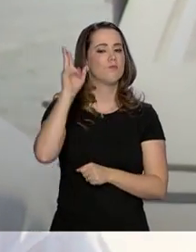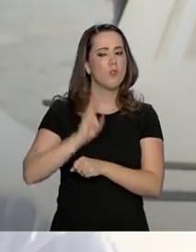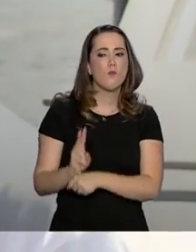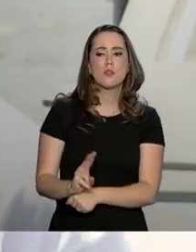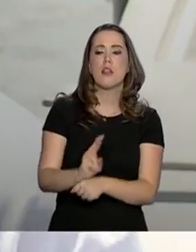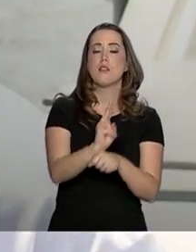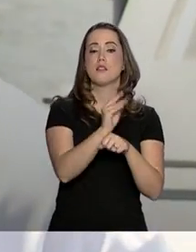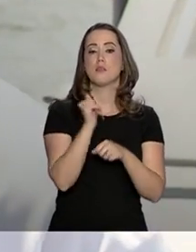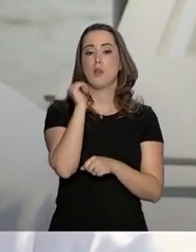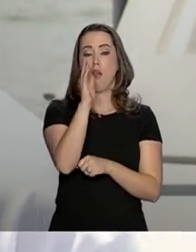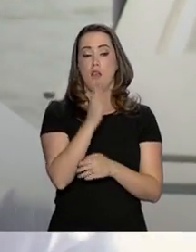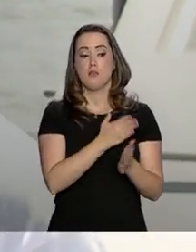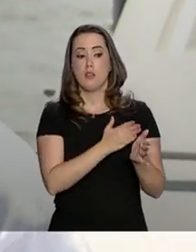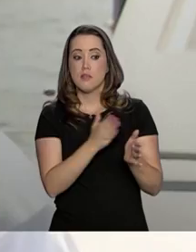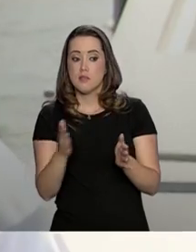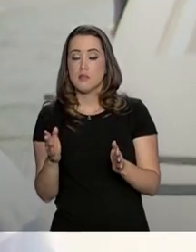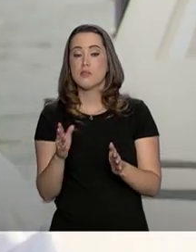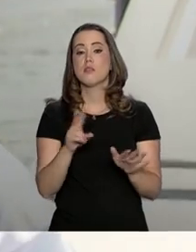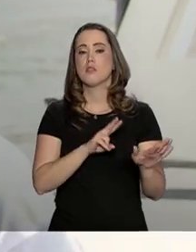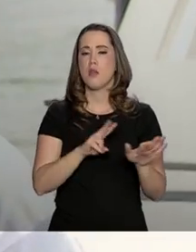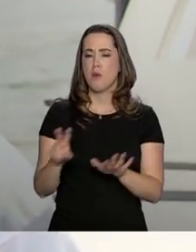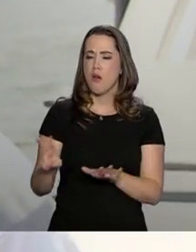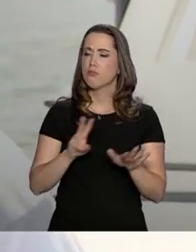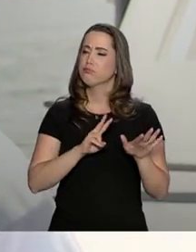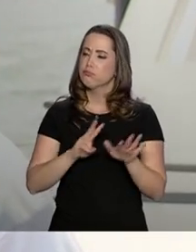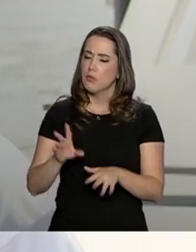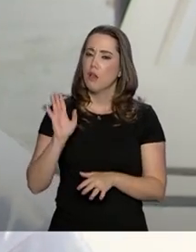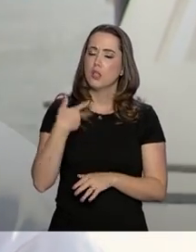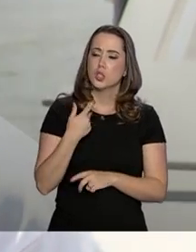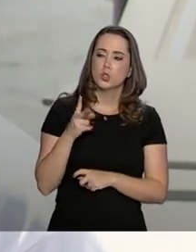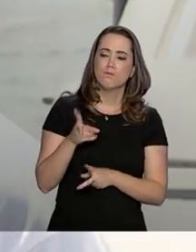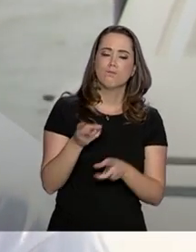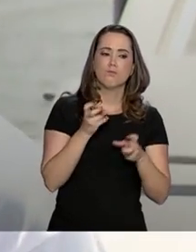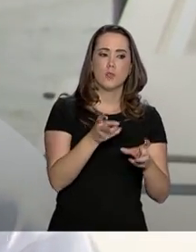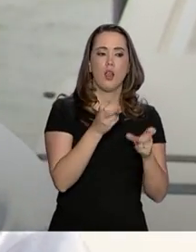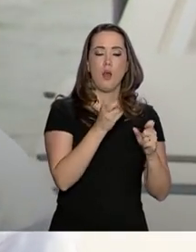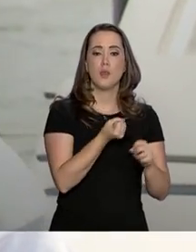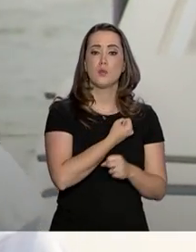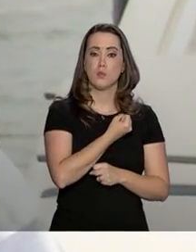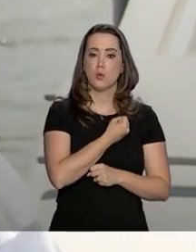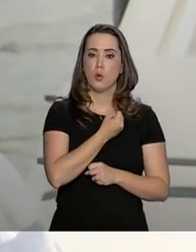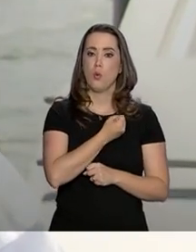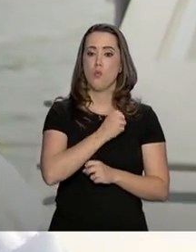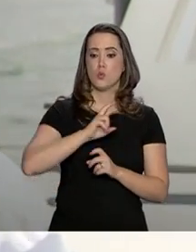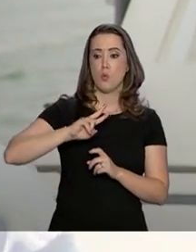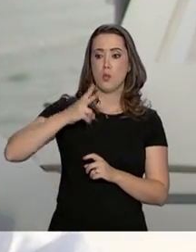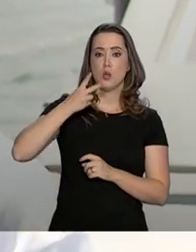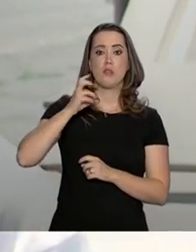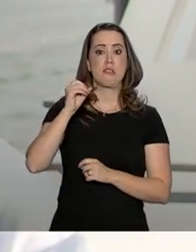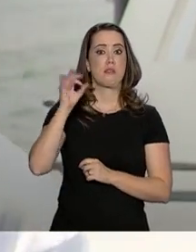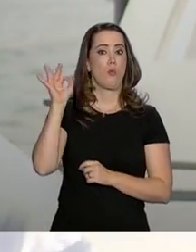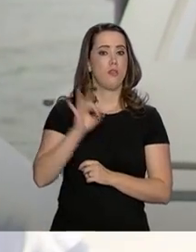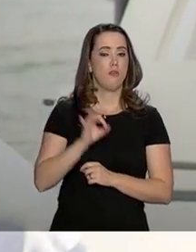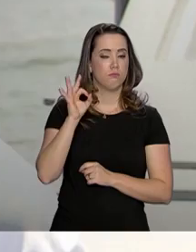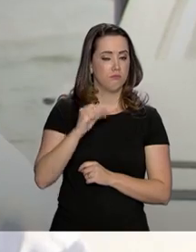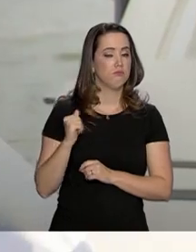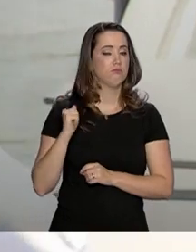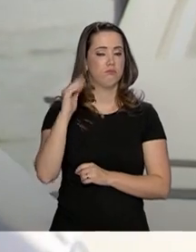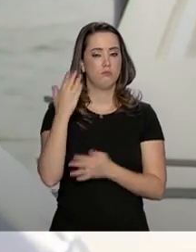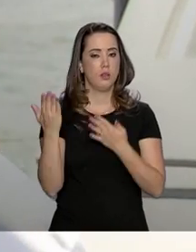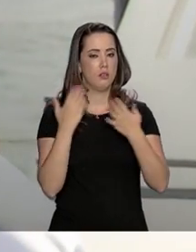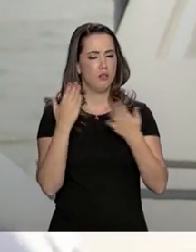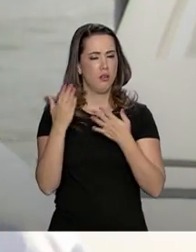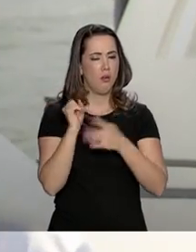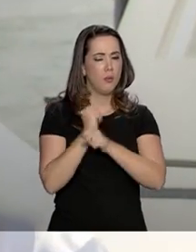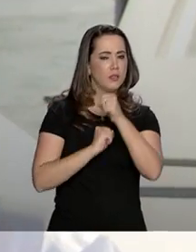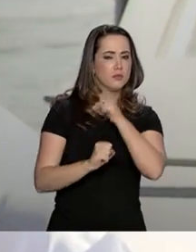E nessas primeiras semanas já da operação verão, nós observamos um número, cerca de 50% a mais de abordagem do que nós